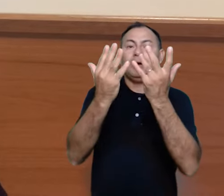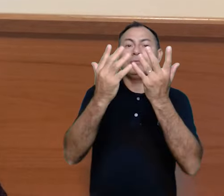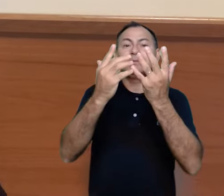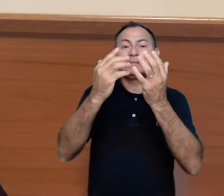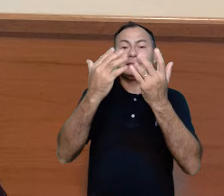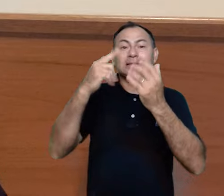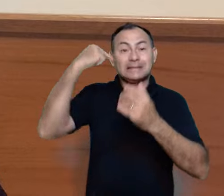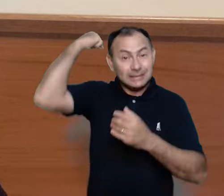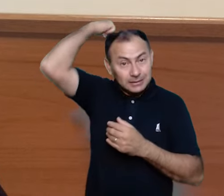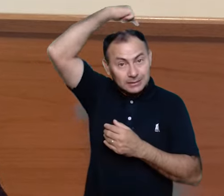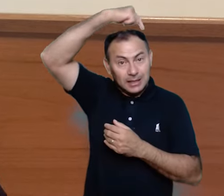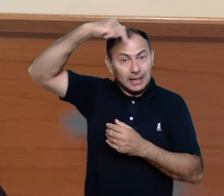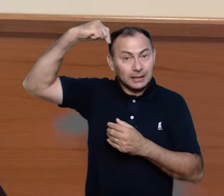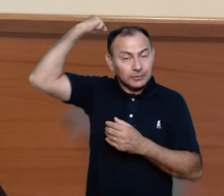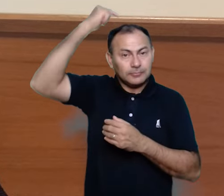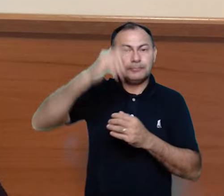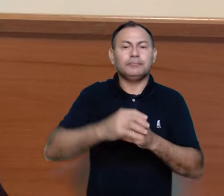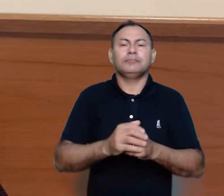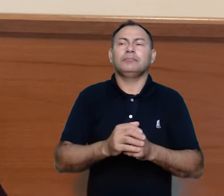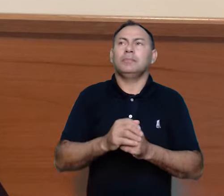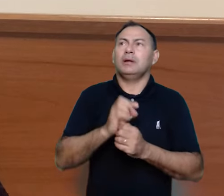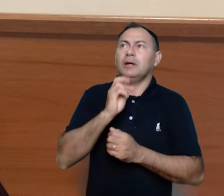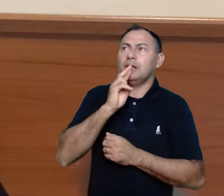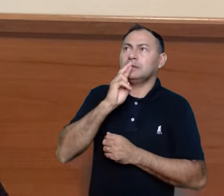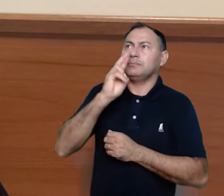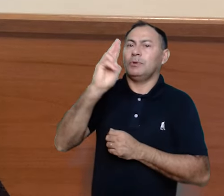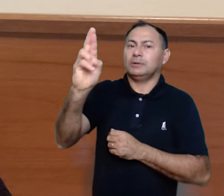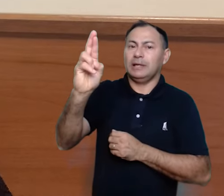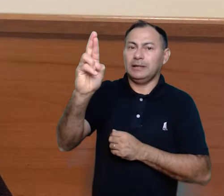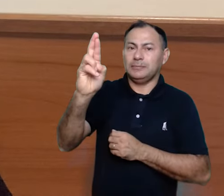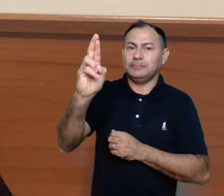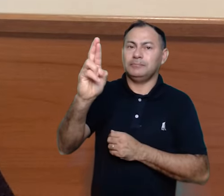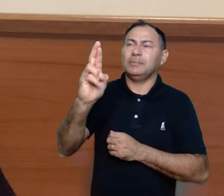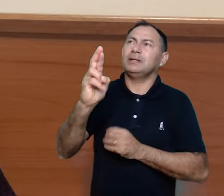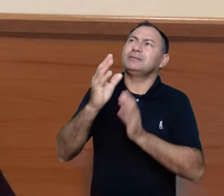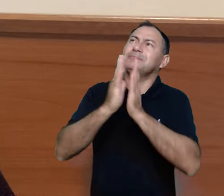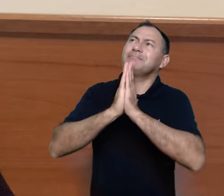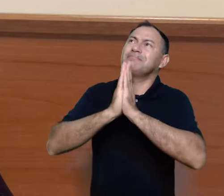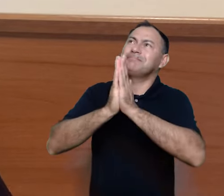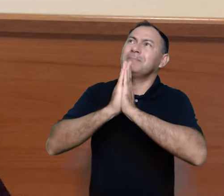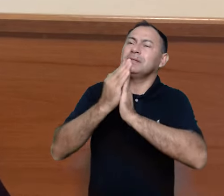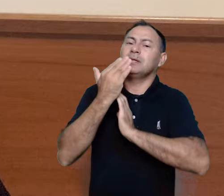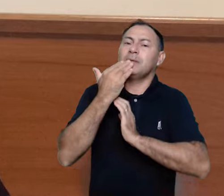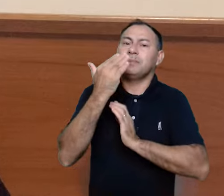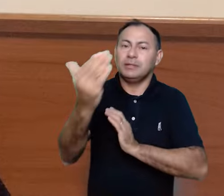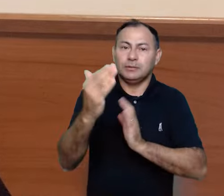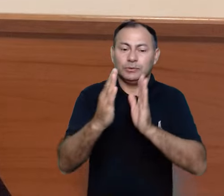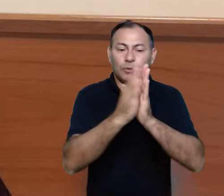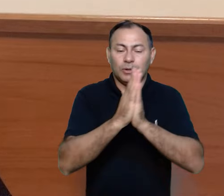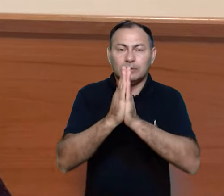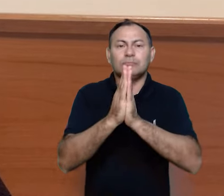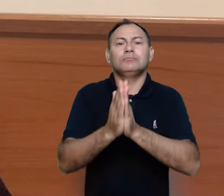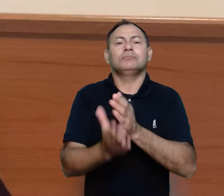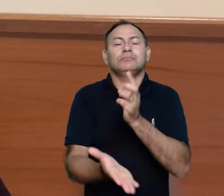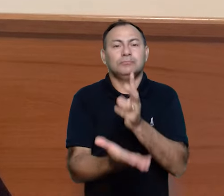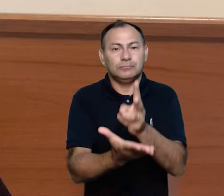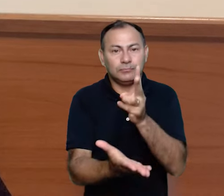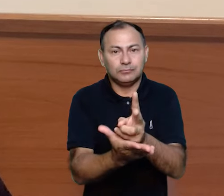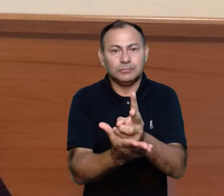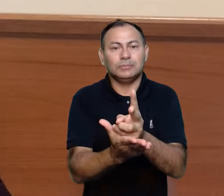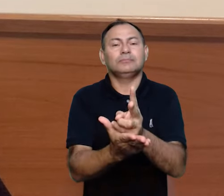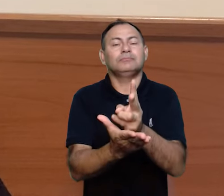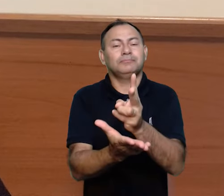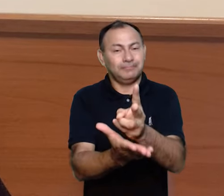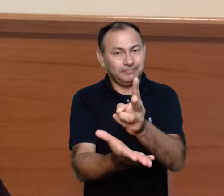santas. Para responder a esse apelo de oração contínua,